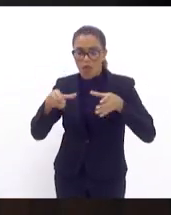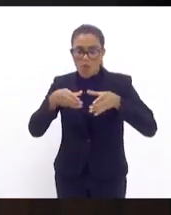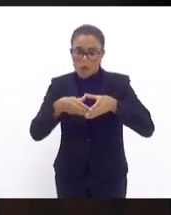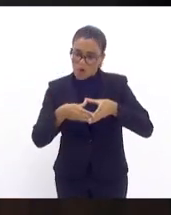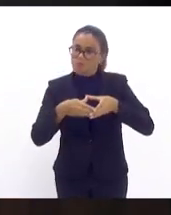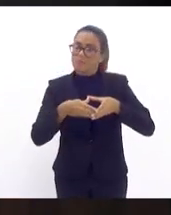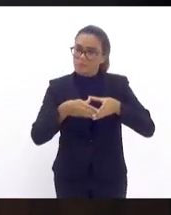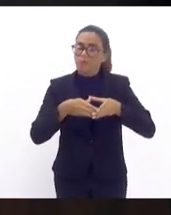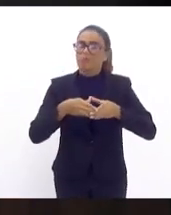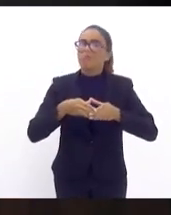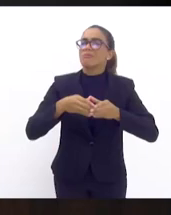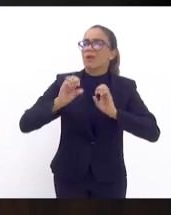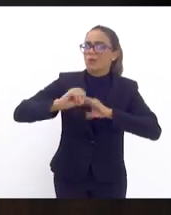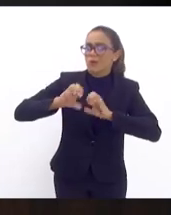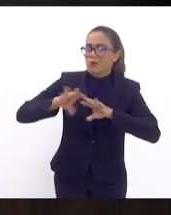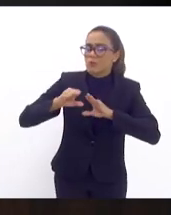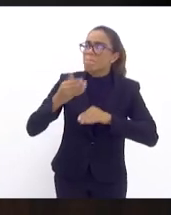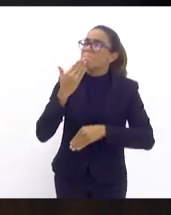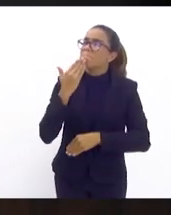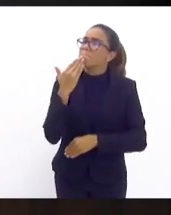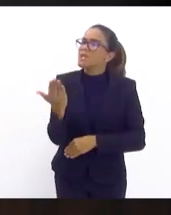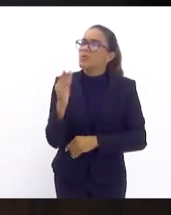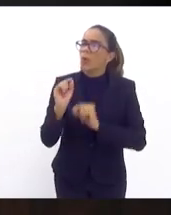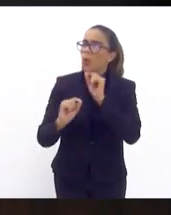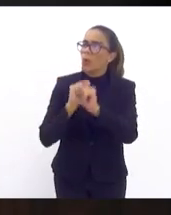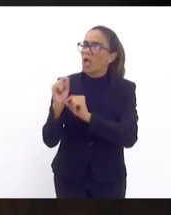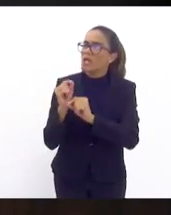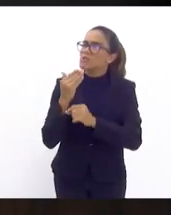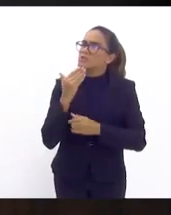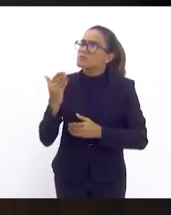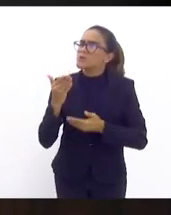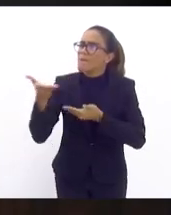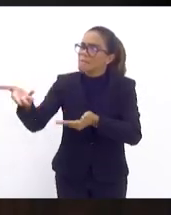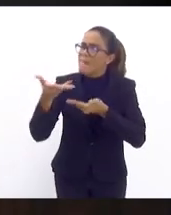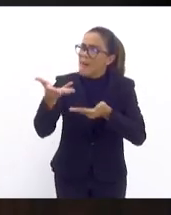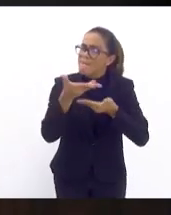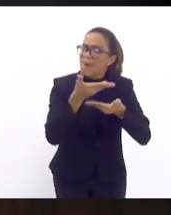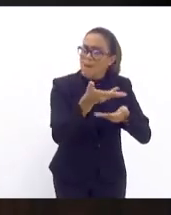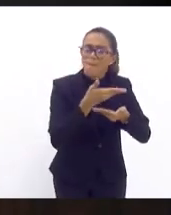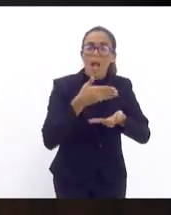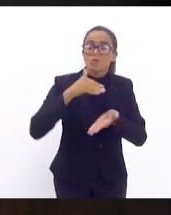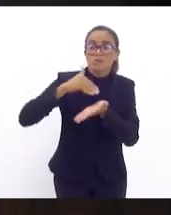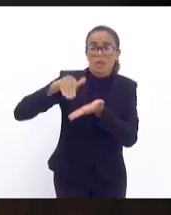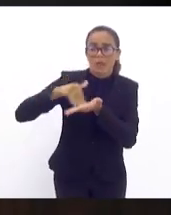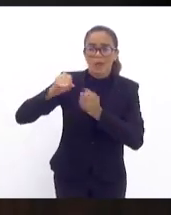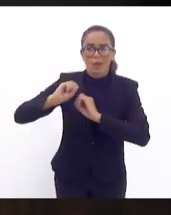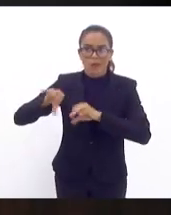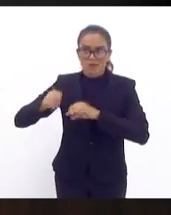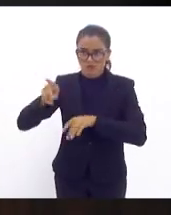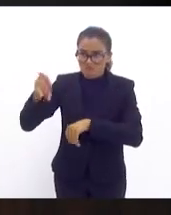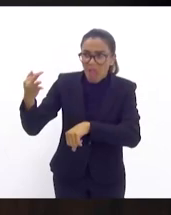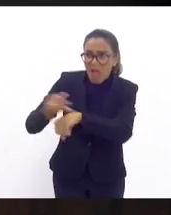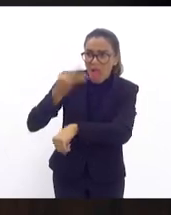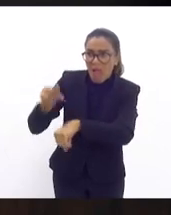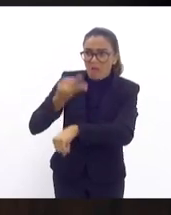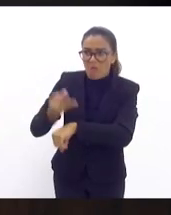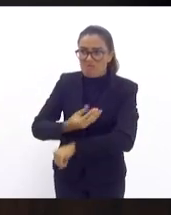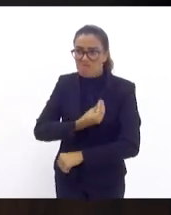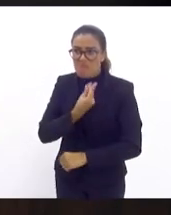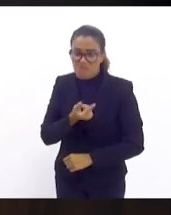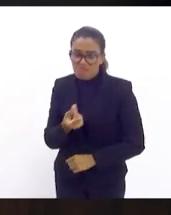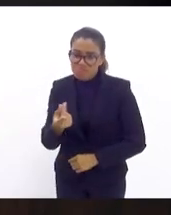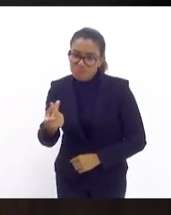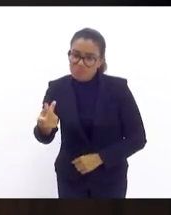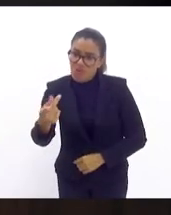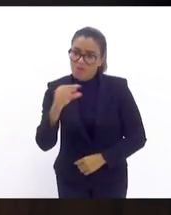Educação, pedir uma audiência pública e solicitar a presença do secretário de Educação e perguntar se ele vai sobreviver a um piso que